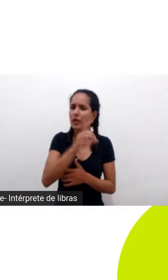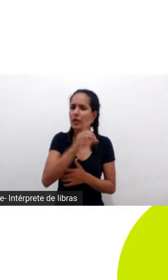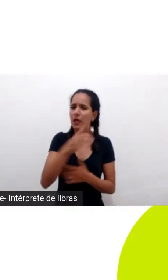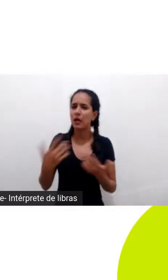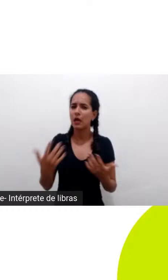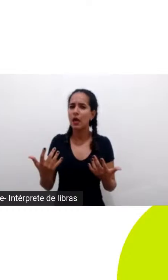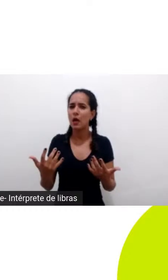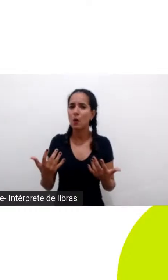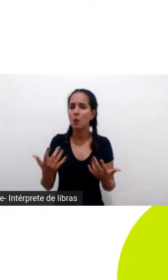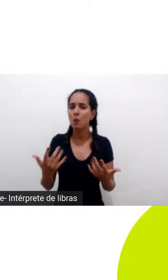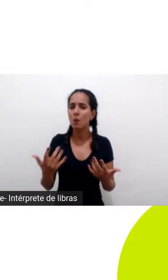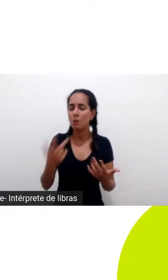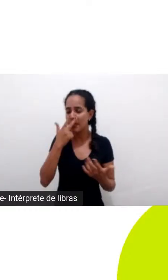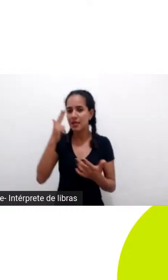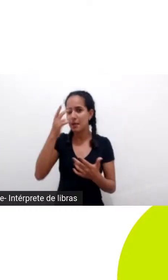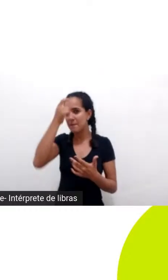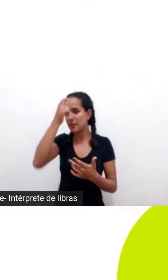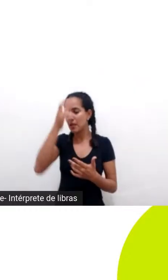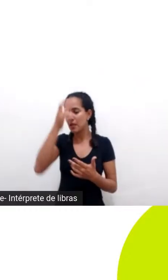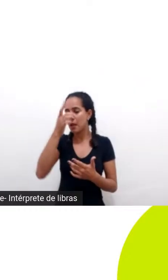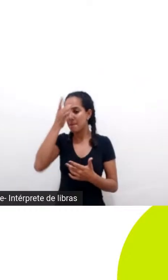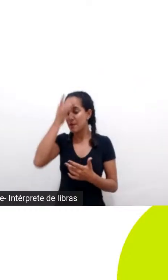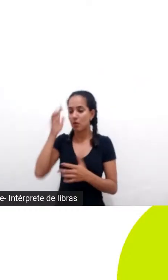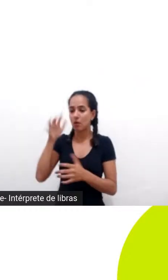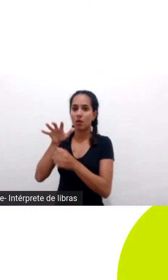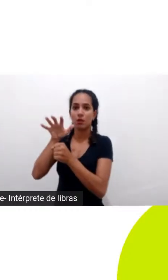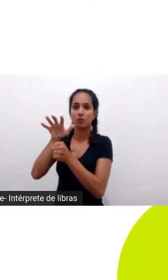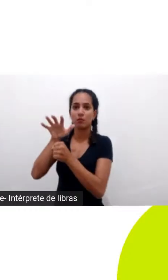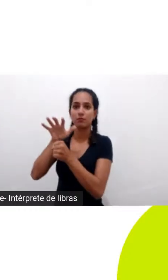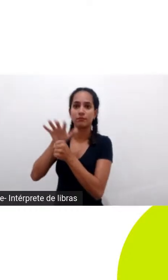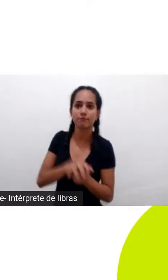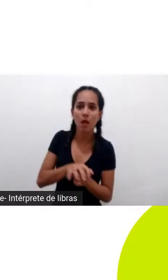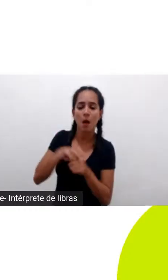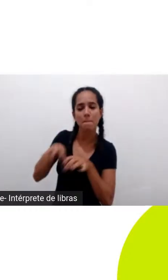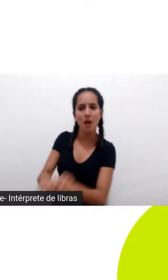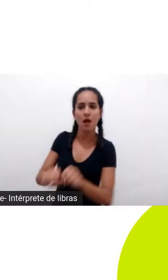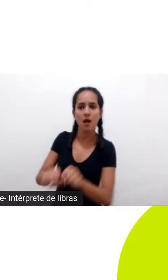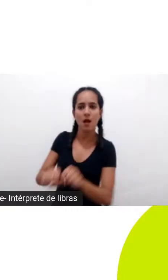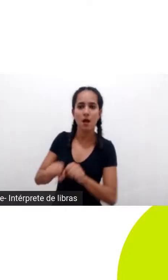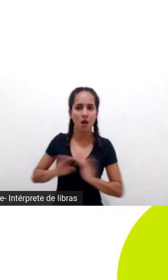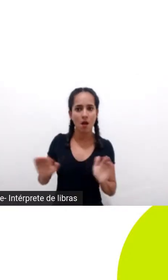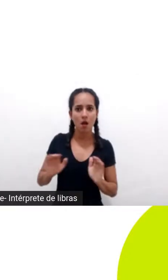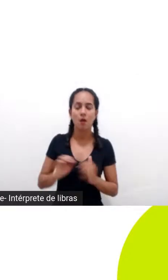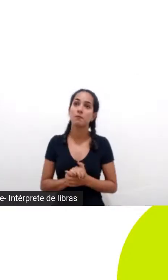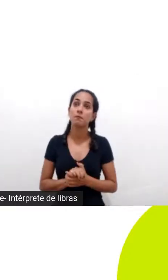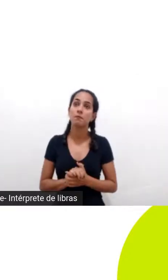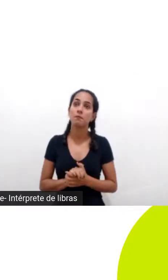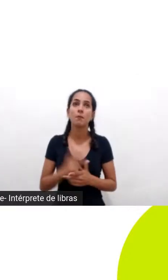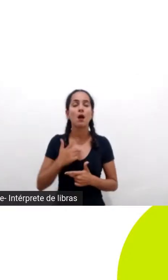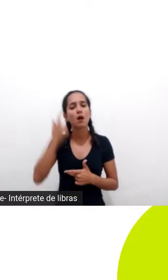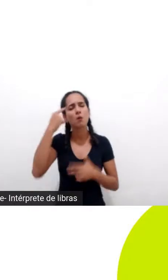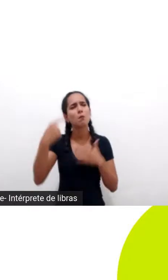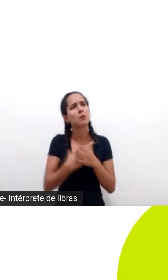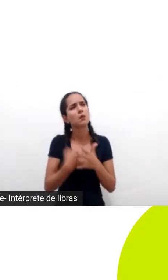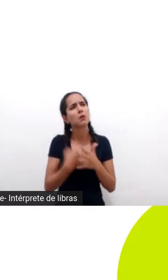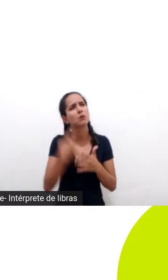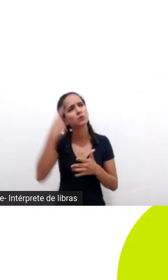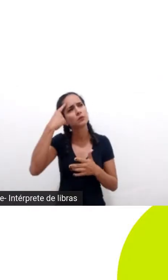colonizadora do espaço natural né então eu me perguntei como é que a gente muda essas mentalidades